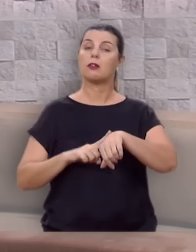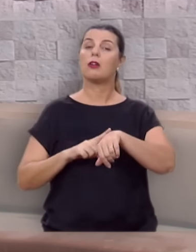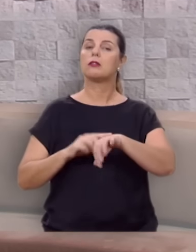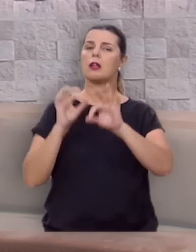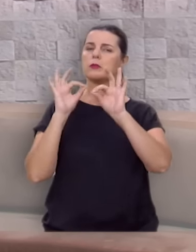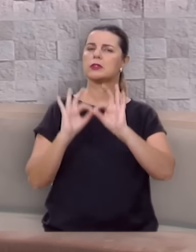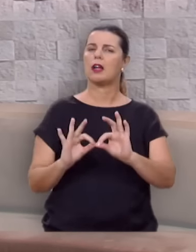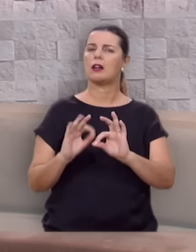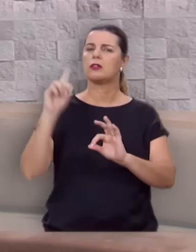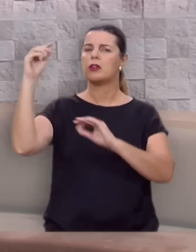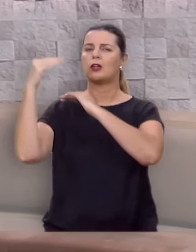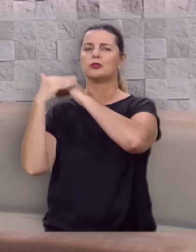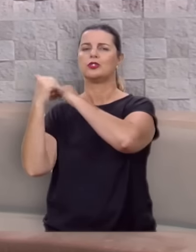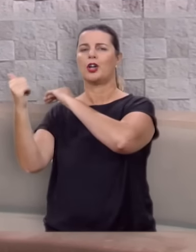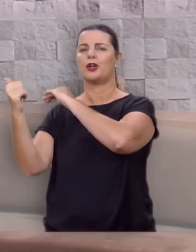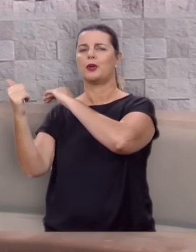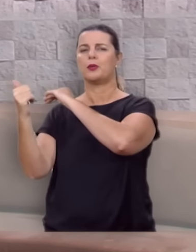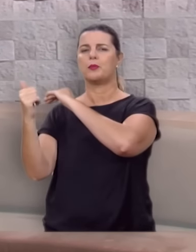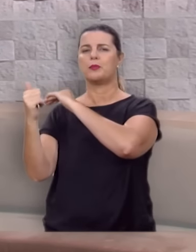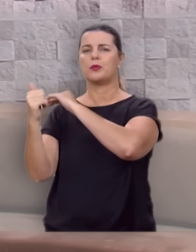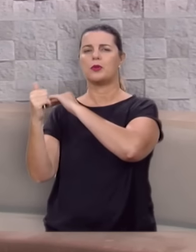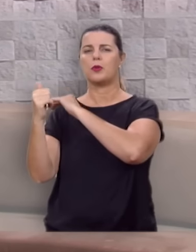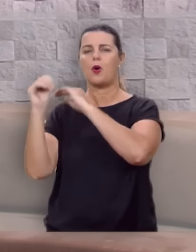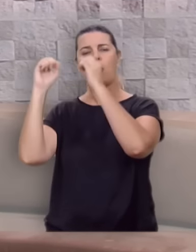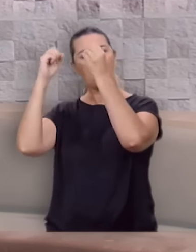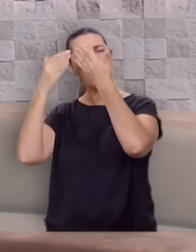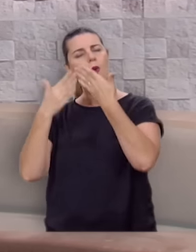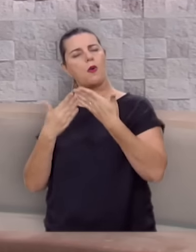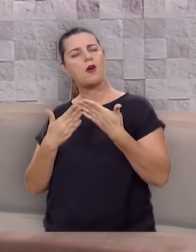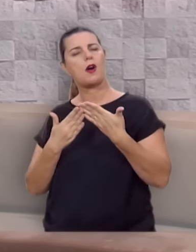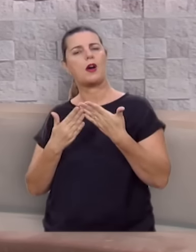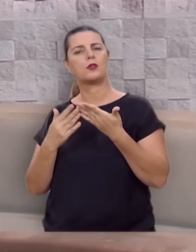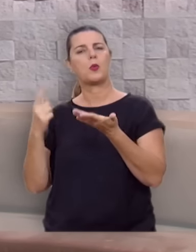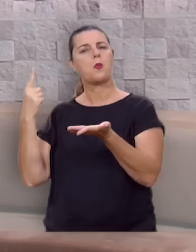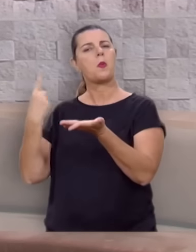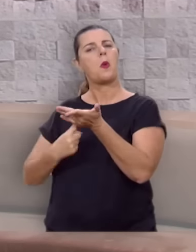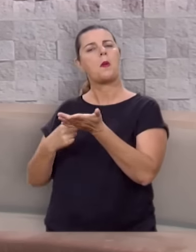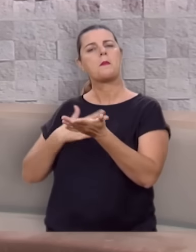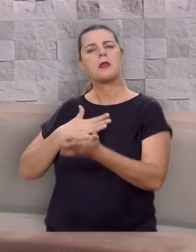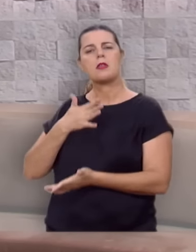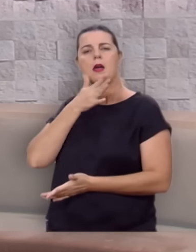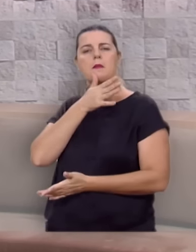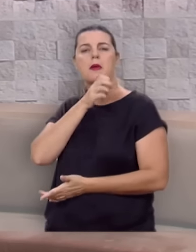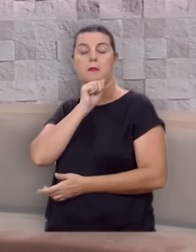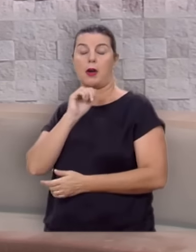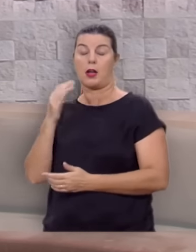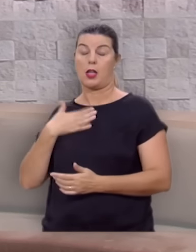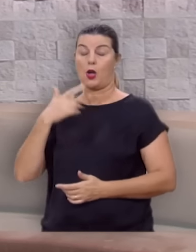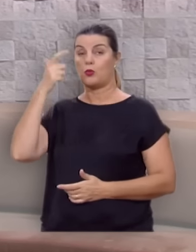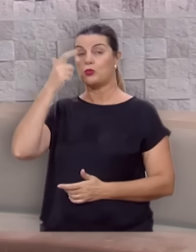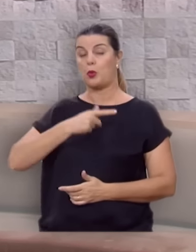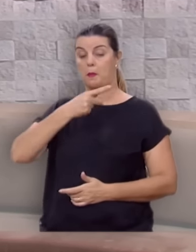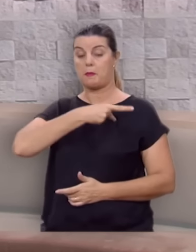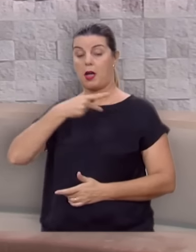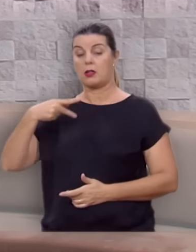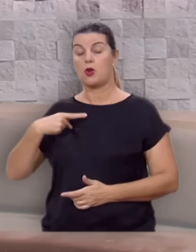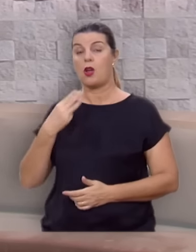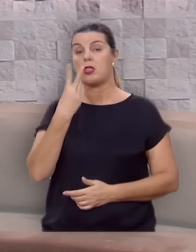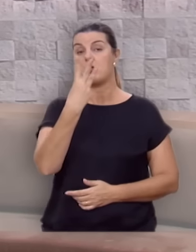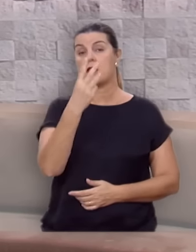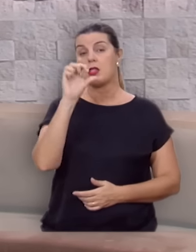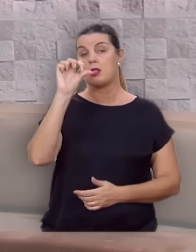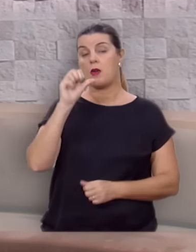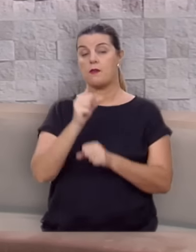então, no tempo oportuno, Deus me chamou, honrando o voto da minha mãe, e eu sou pastor há 39